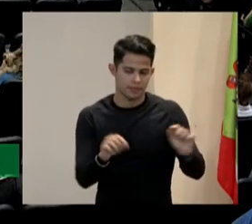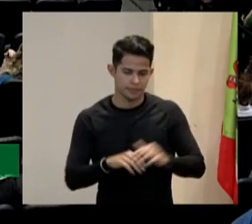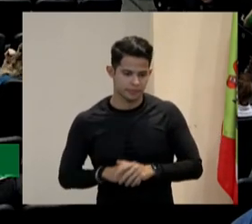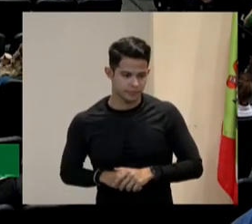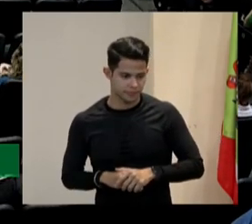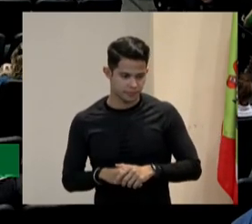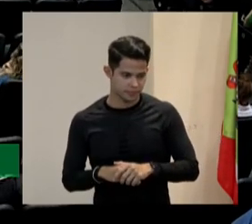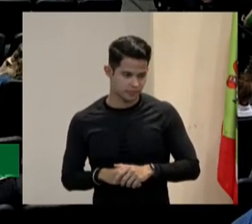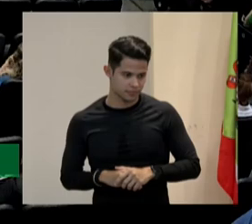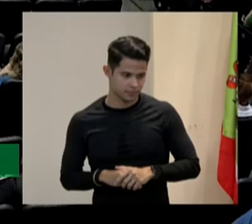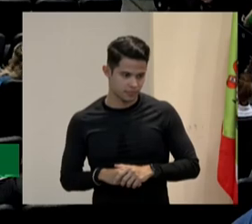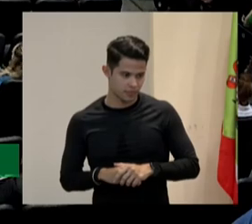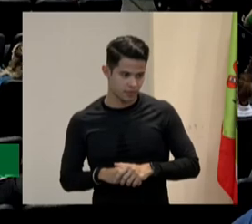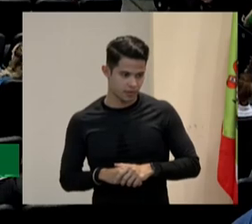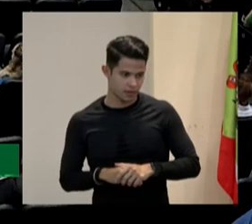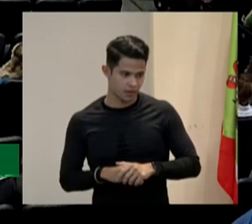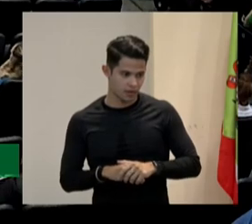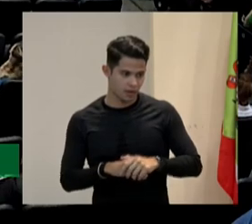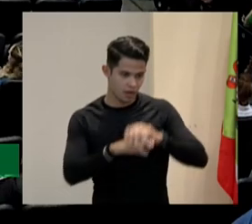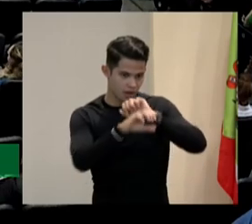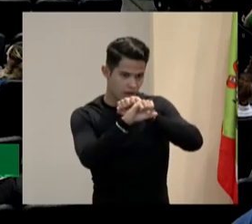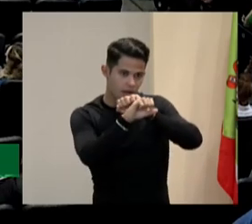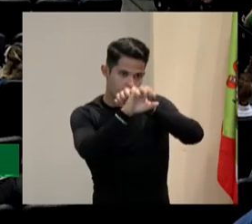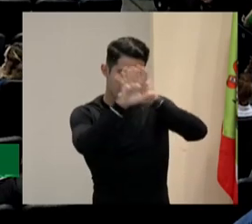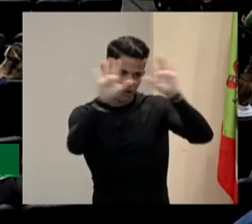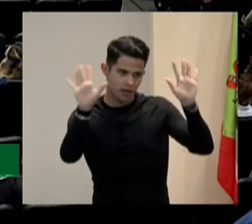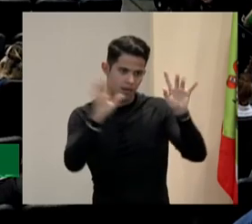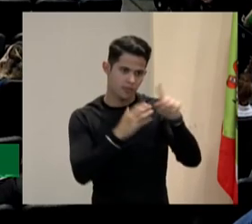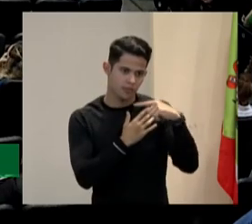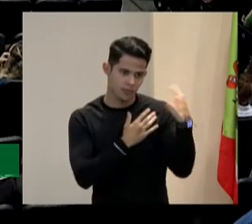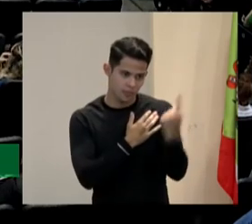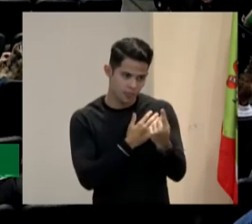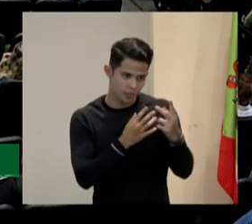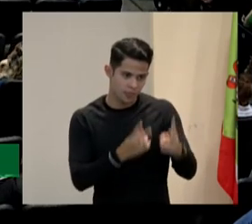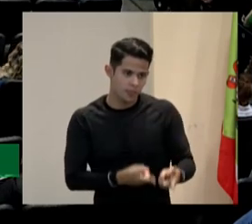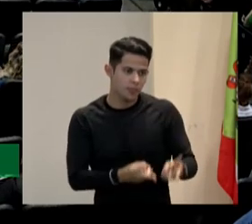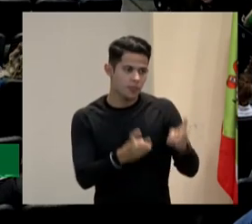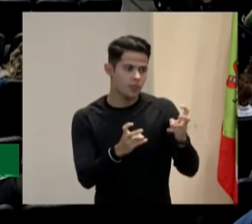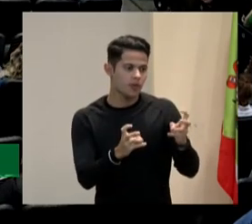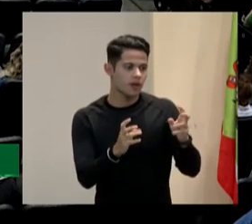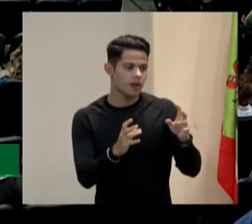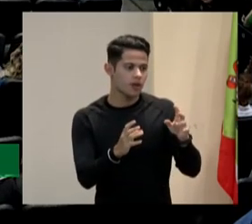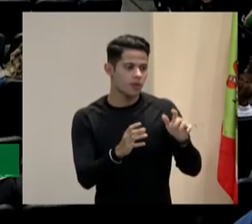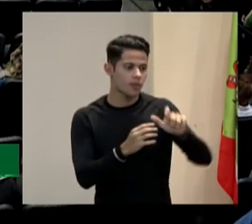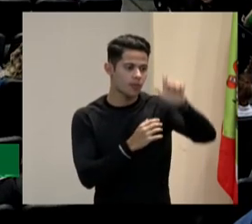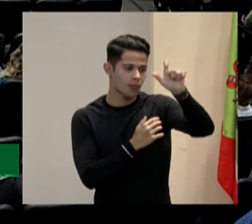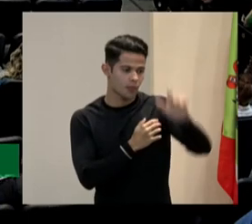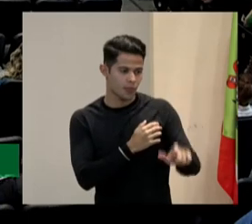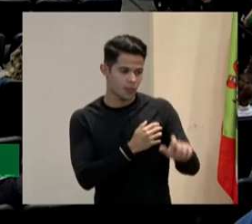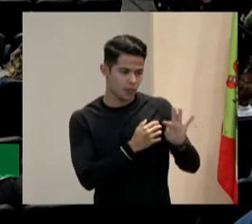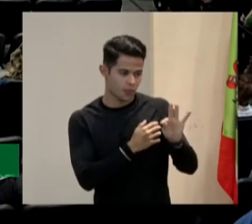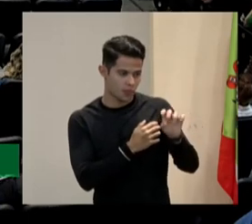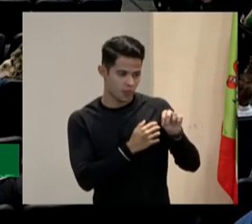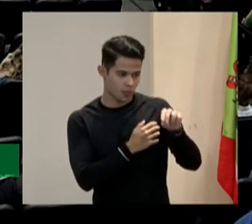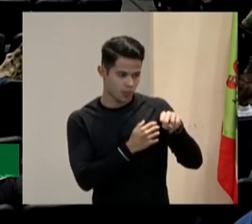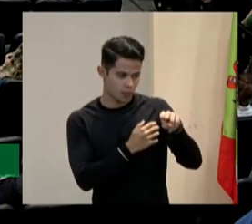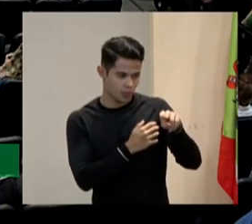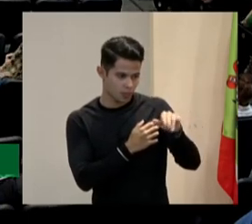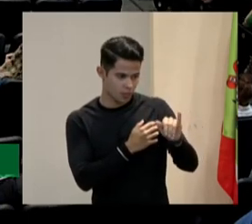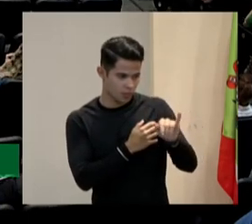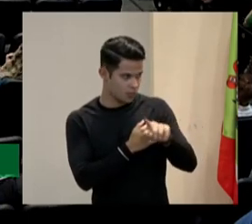claro a gente consegue perceber que o Tony é uma um aliado